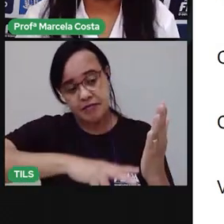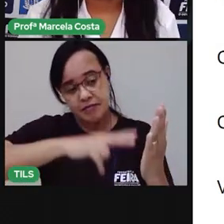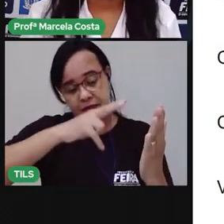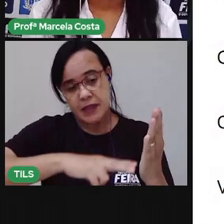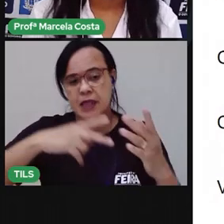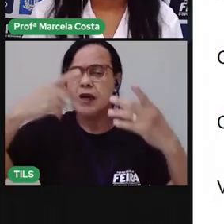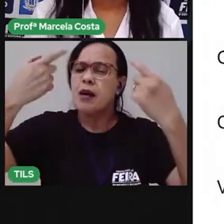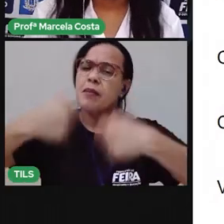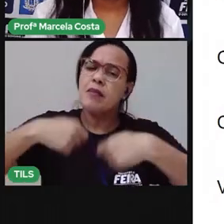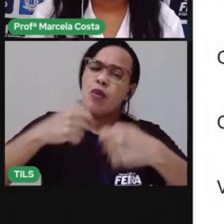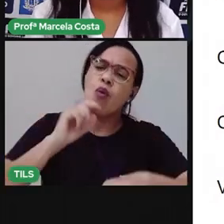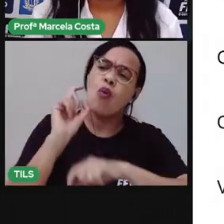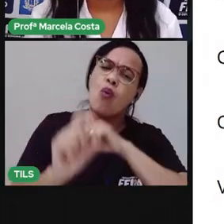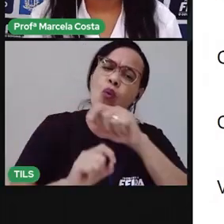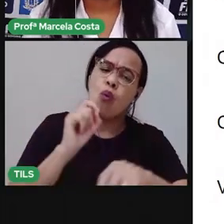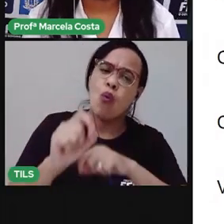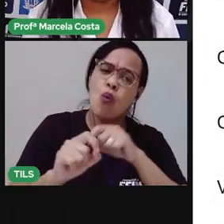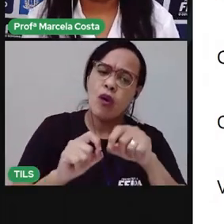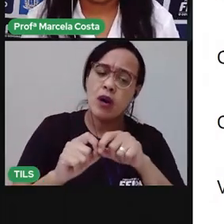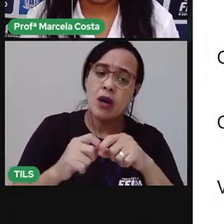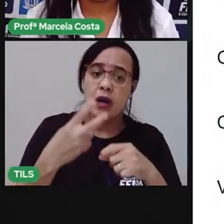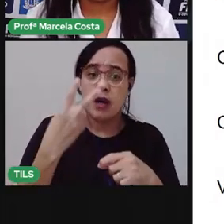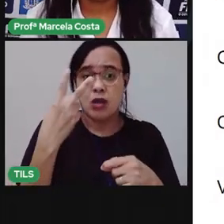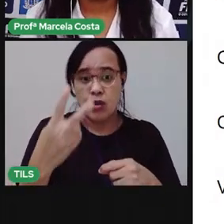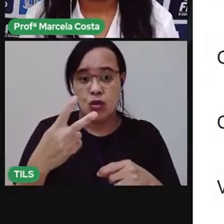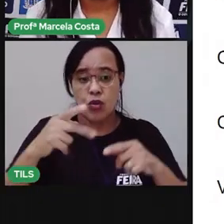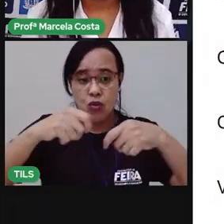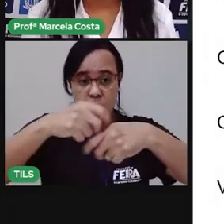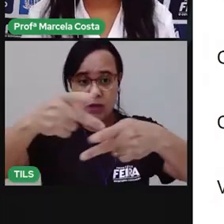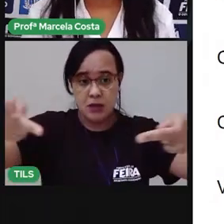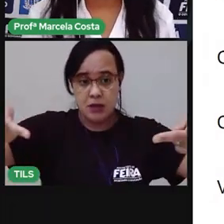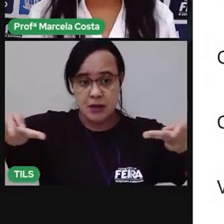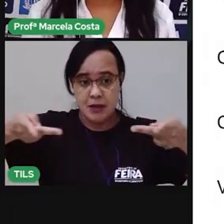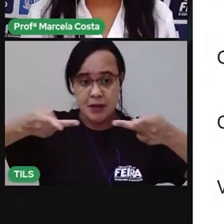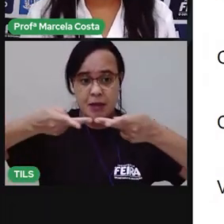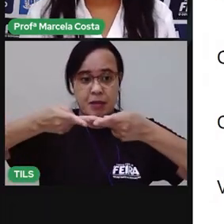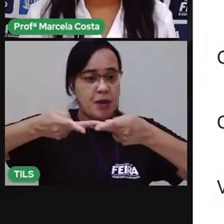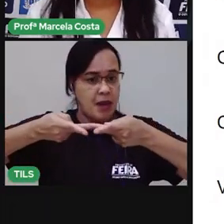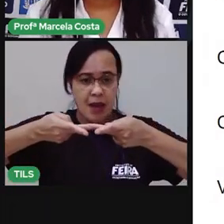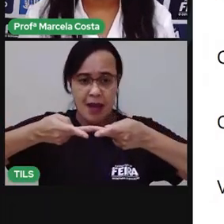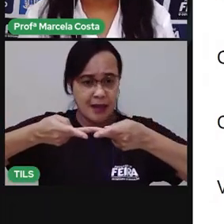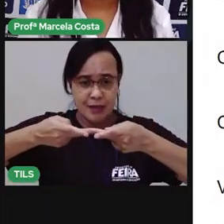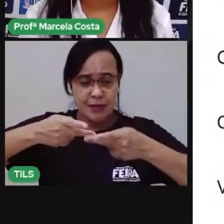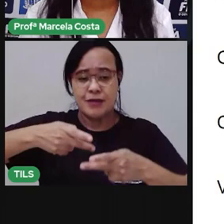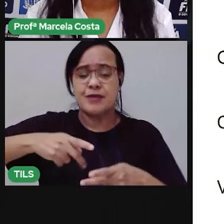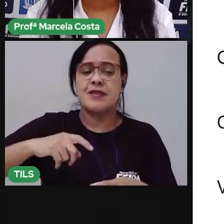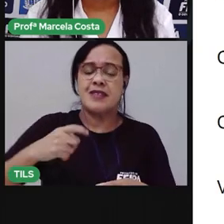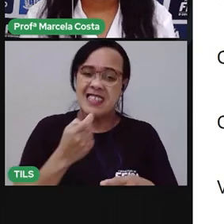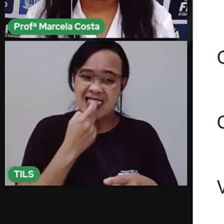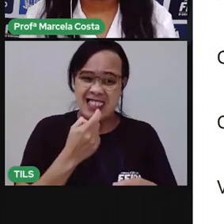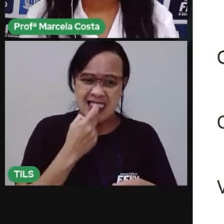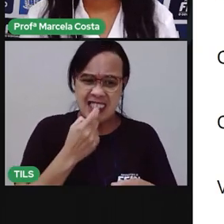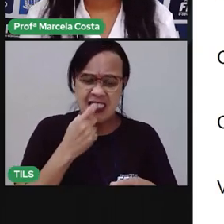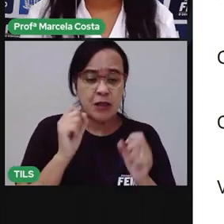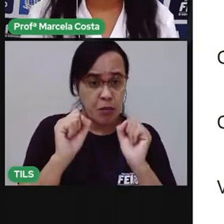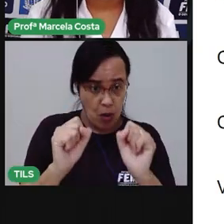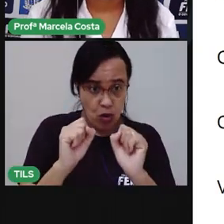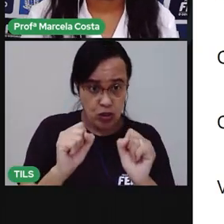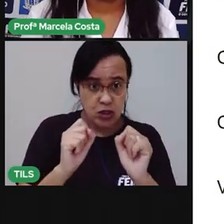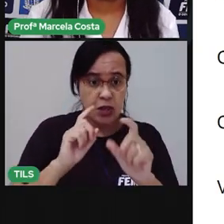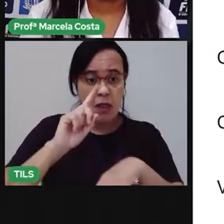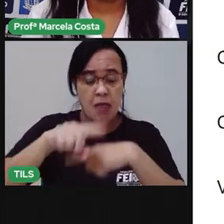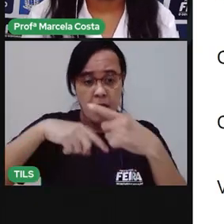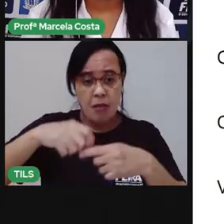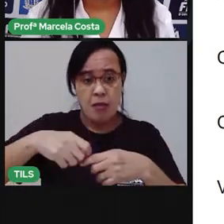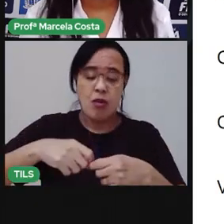precisar de dois pratos descartáveis ou baldes. Um balde, um